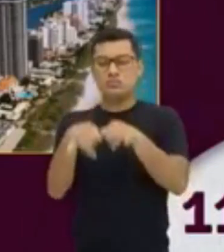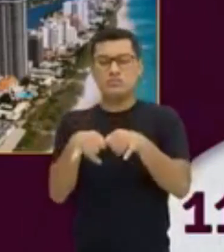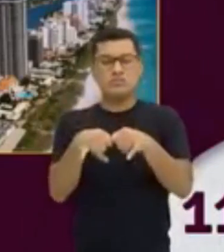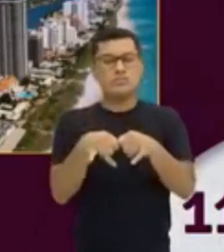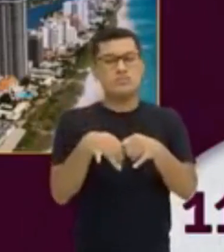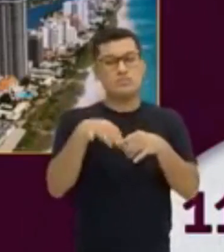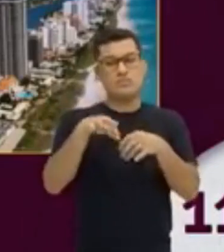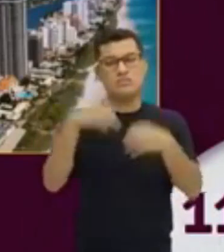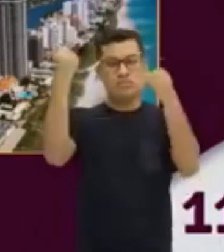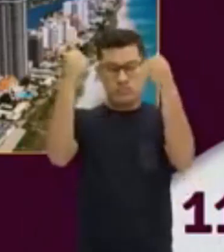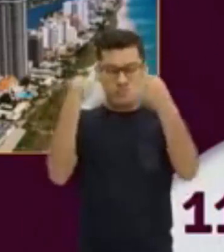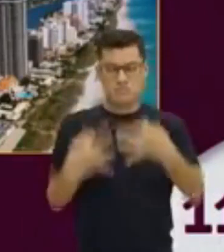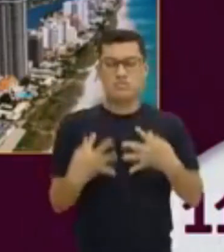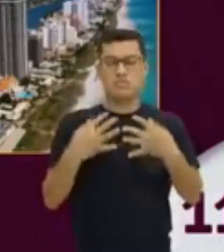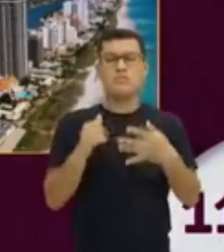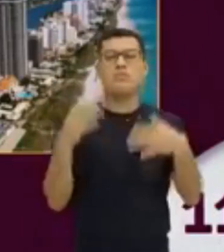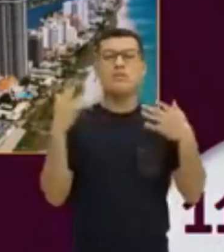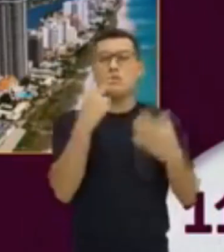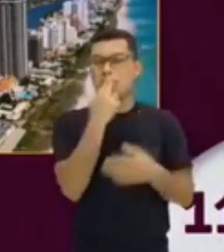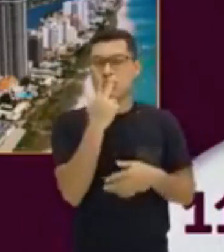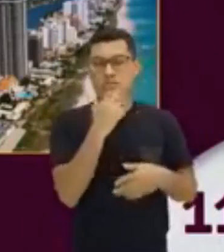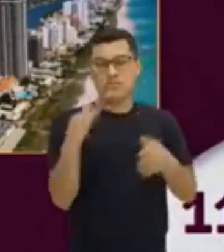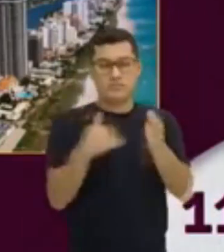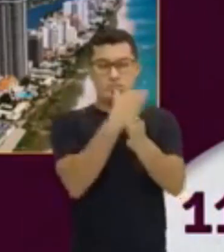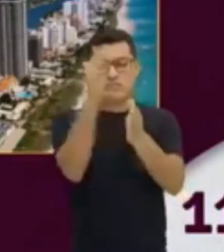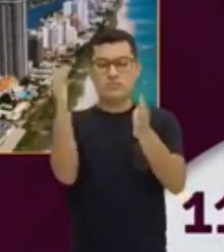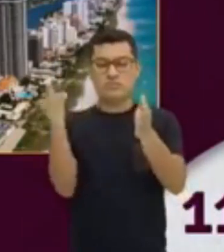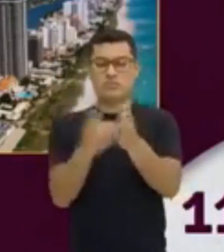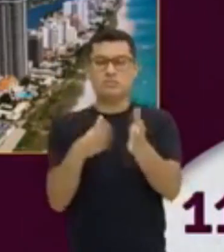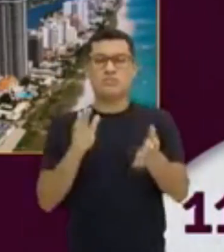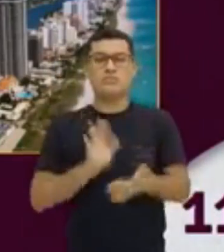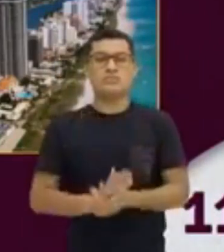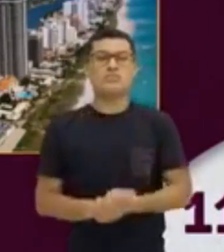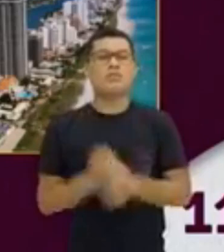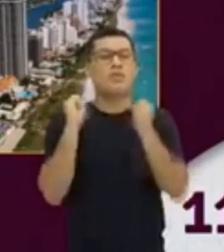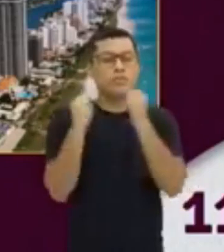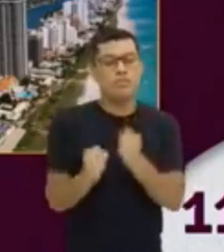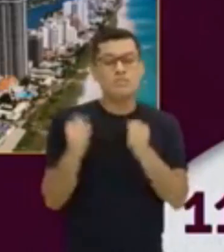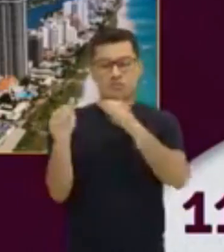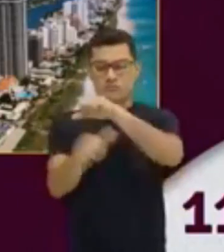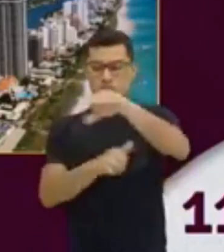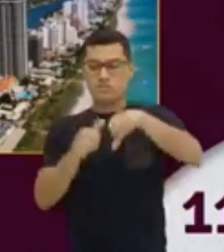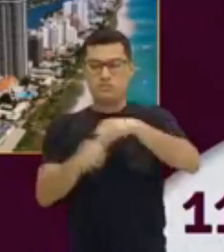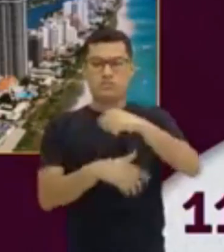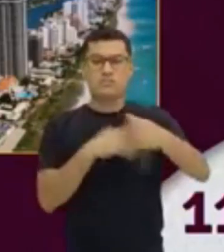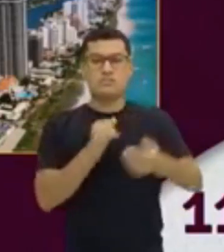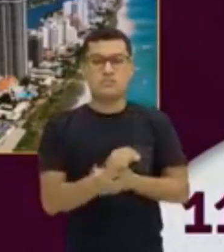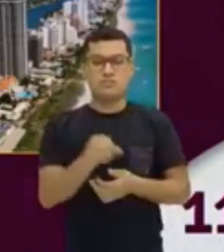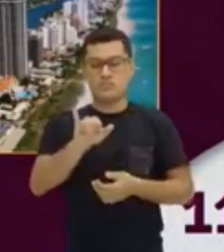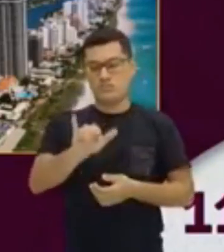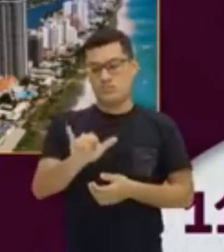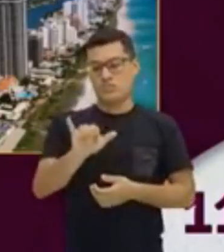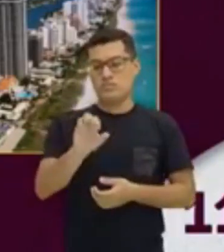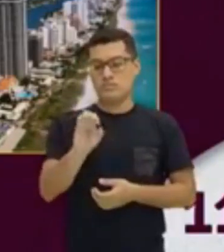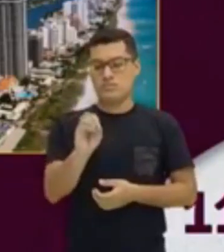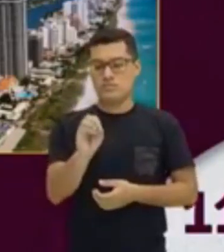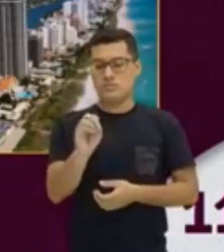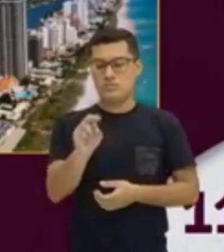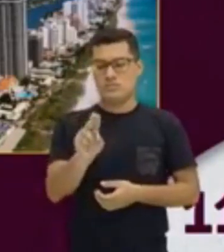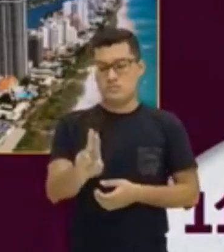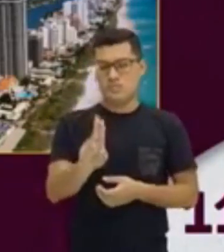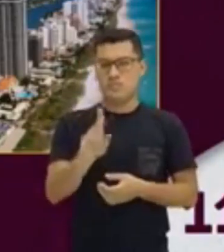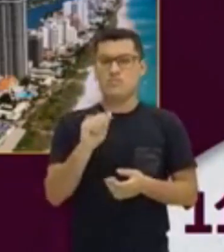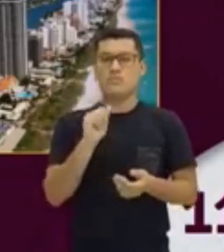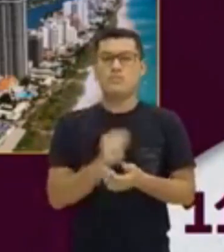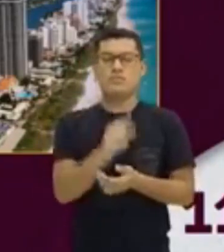E aqui, já aparece nós. Poderia substituir por you and I. Para